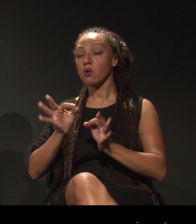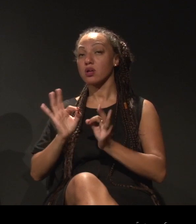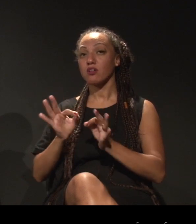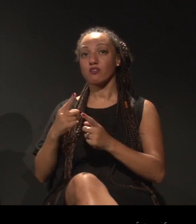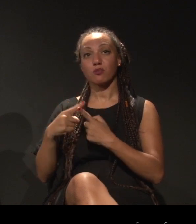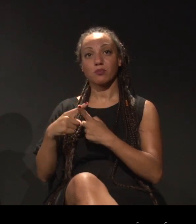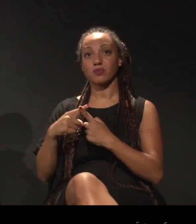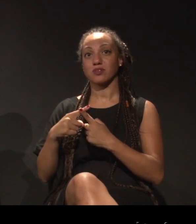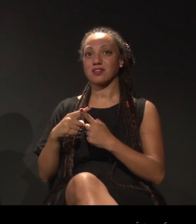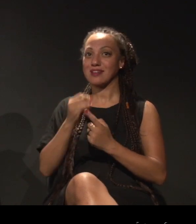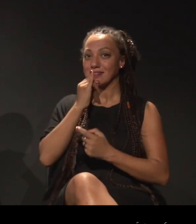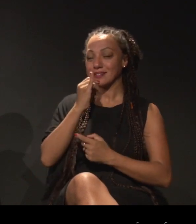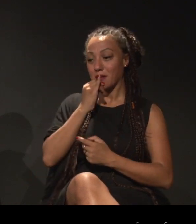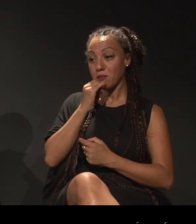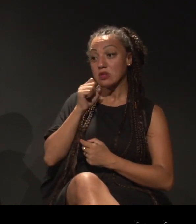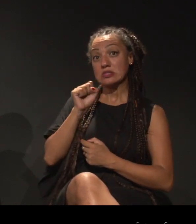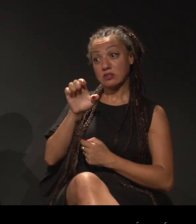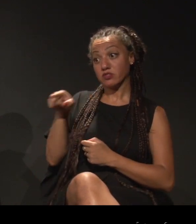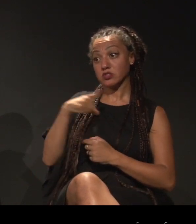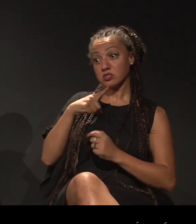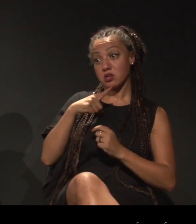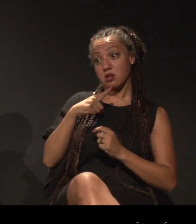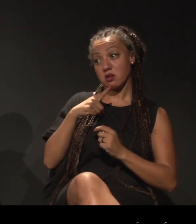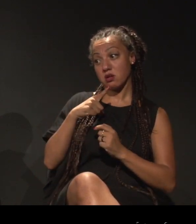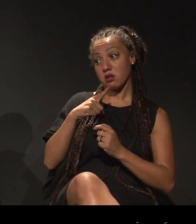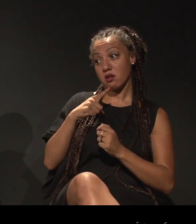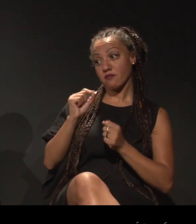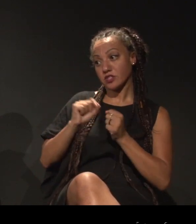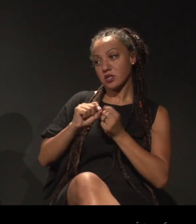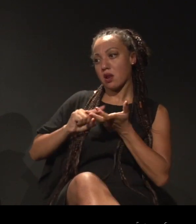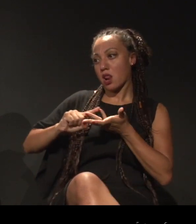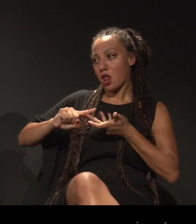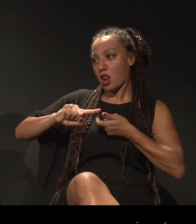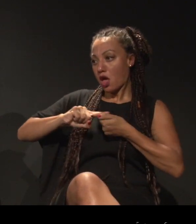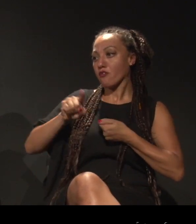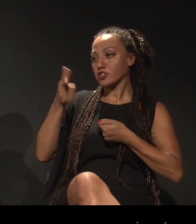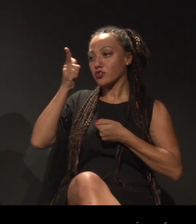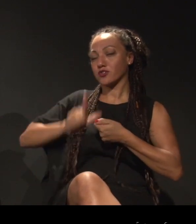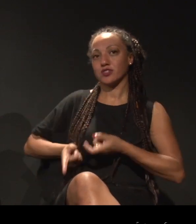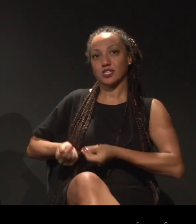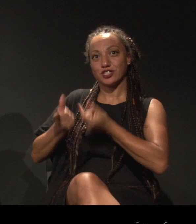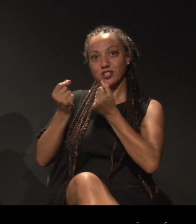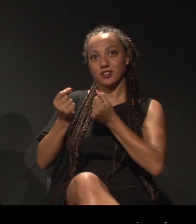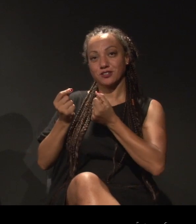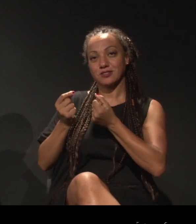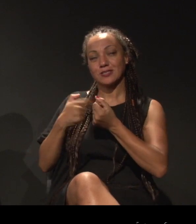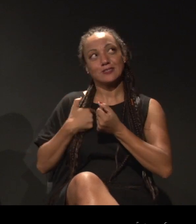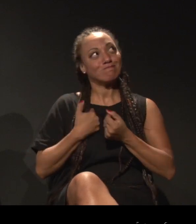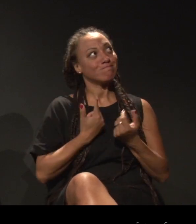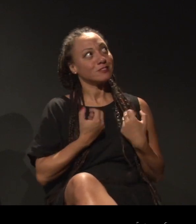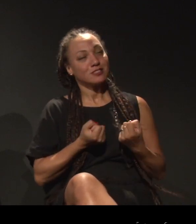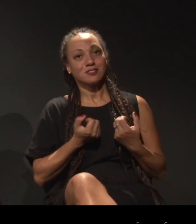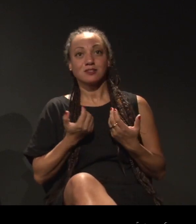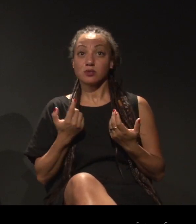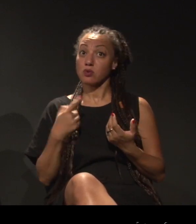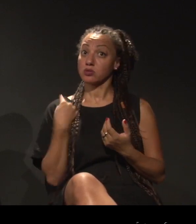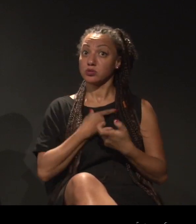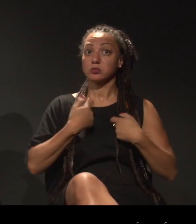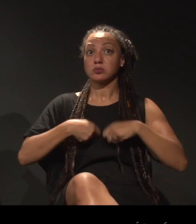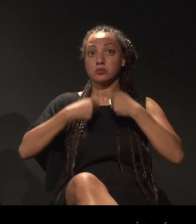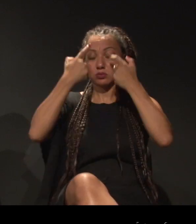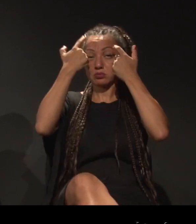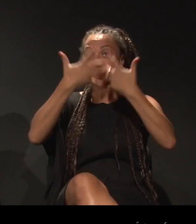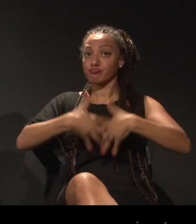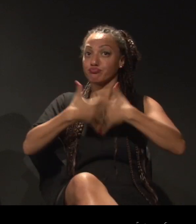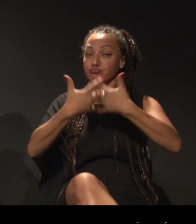só vai ganhar dinheiro se você fizer assim ou assado. Então, que, de fato, a gente também pensar, refletir e assumir esse